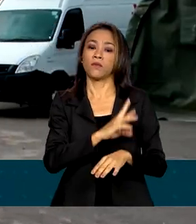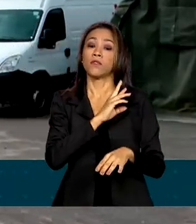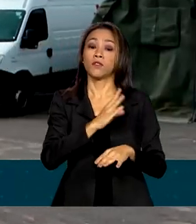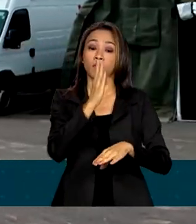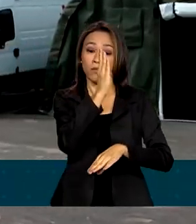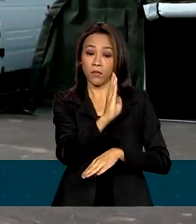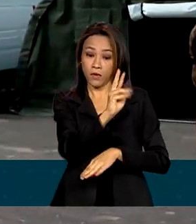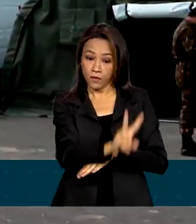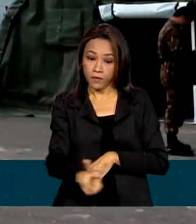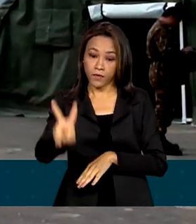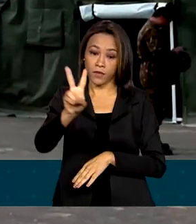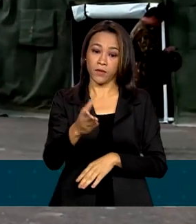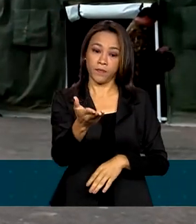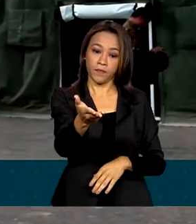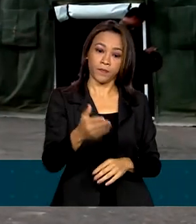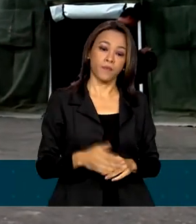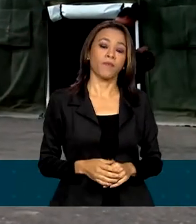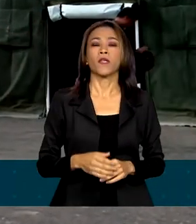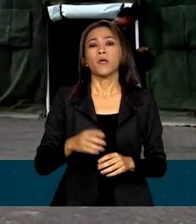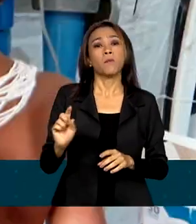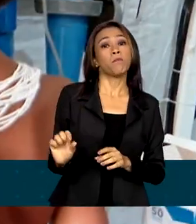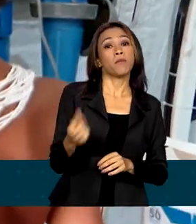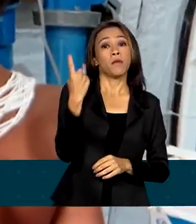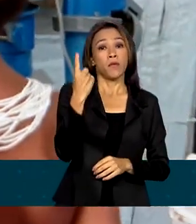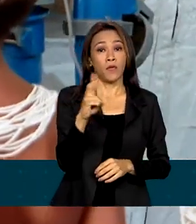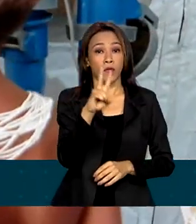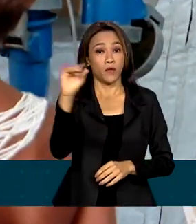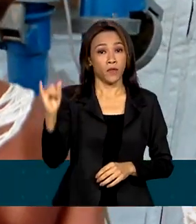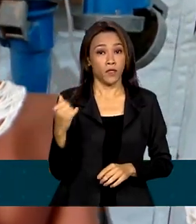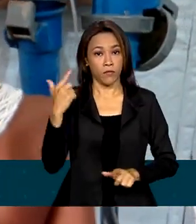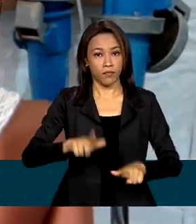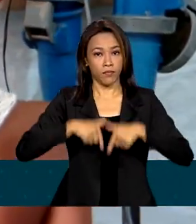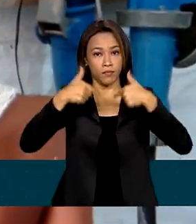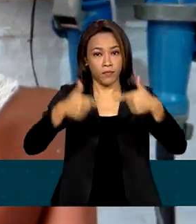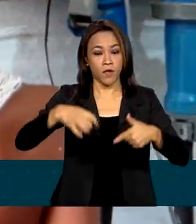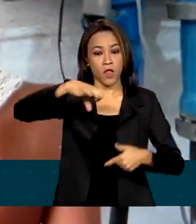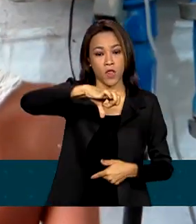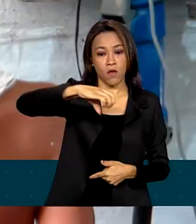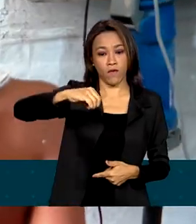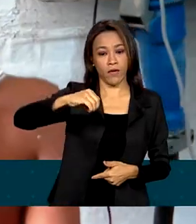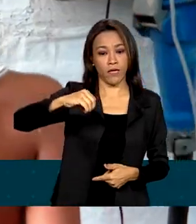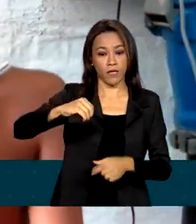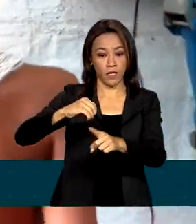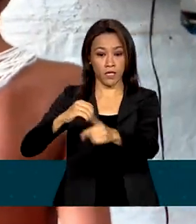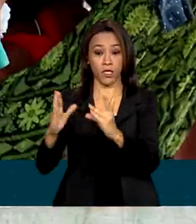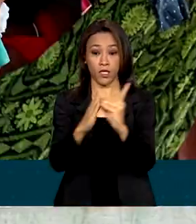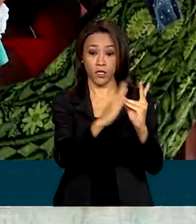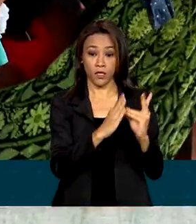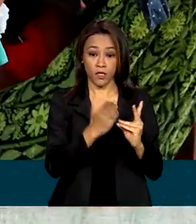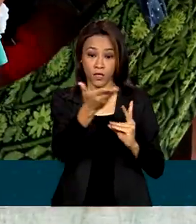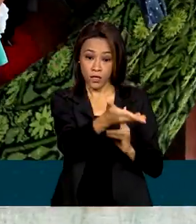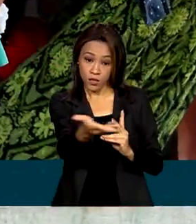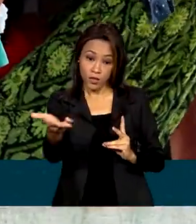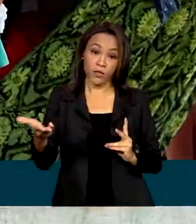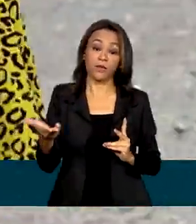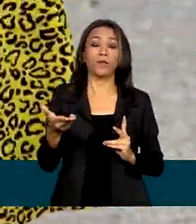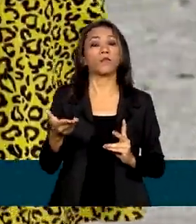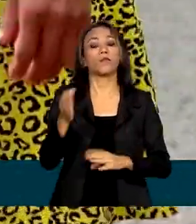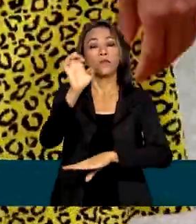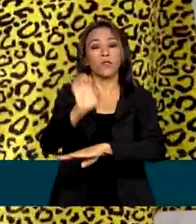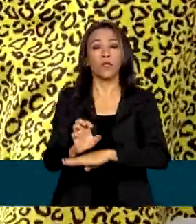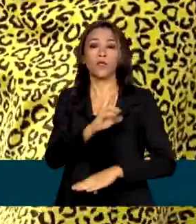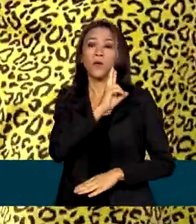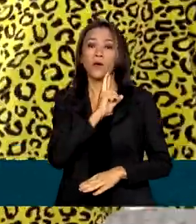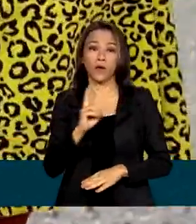Força Nacional atendeu, logo no primeiro dia de atuação, 90 indígenas da etnia e anomame em Boa Vista, Roraima, na